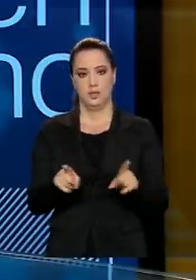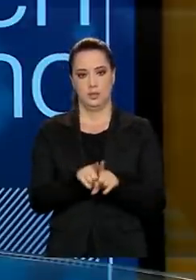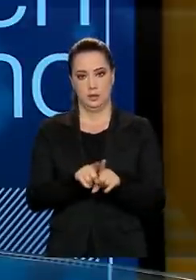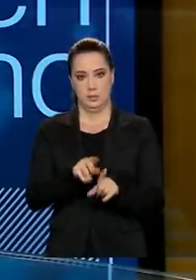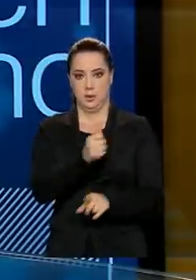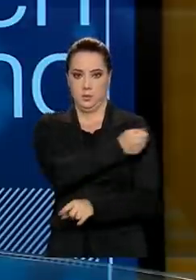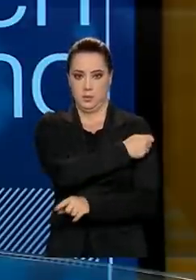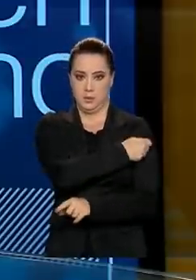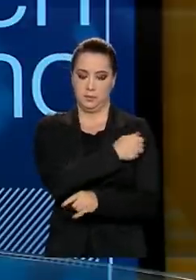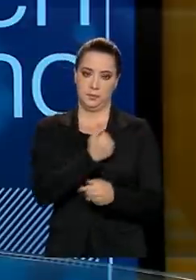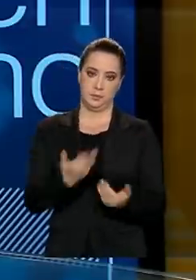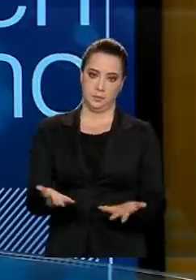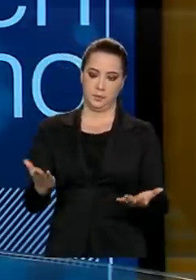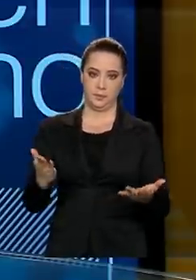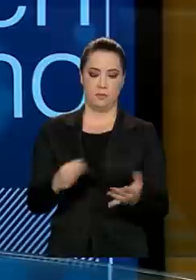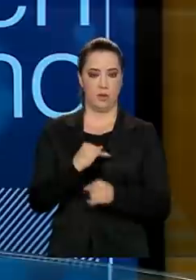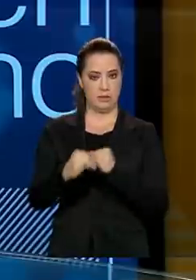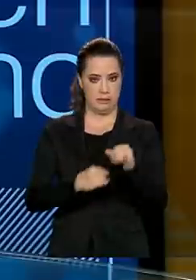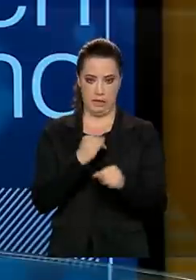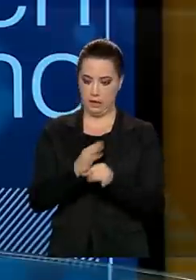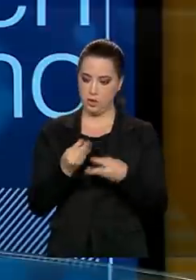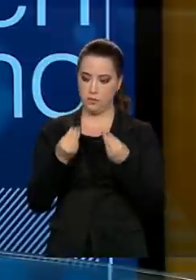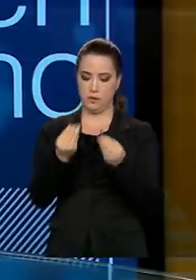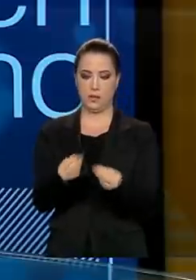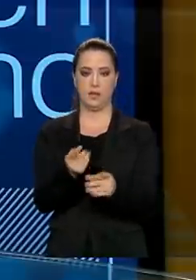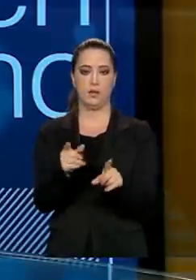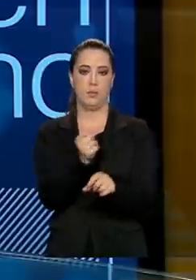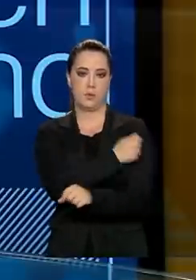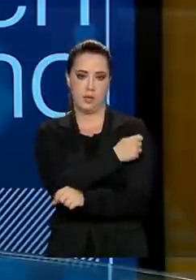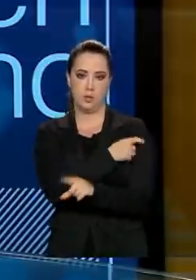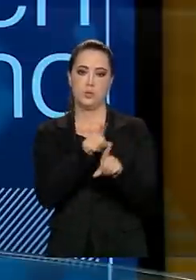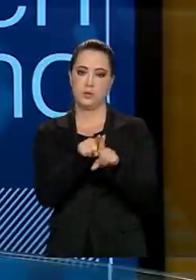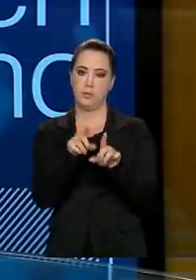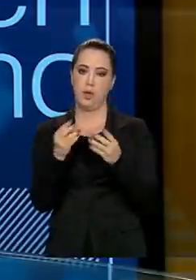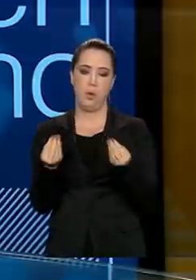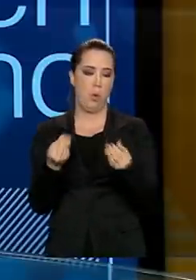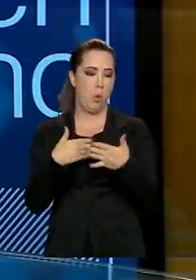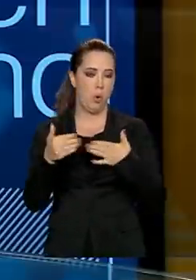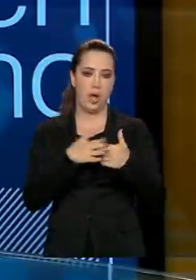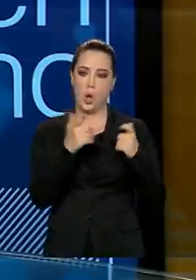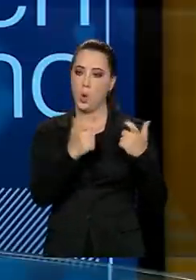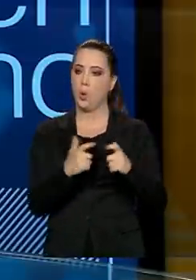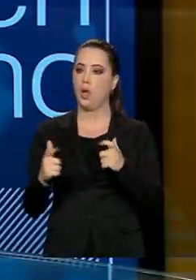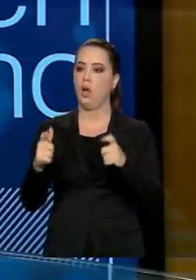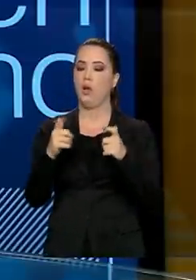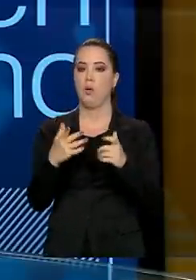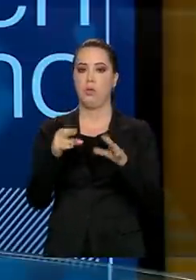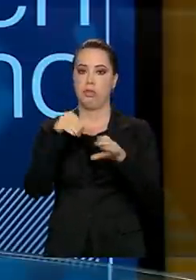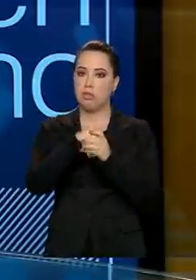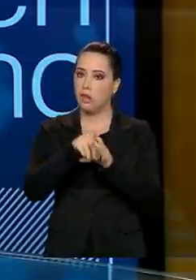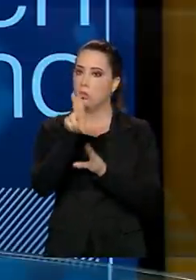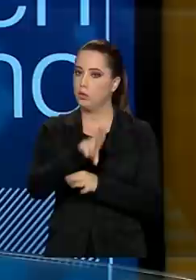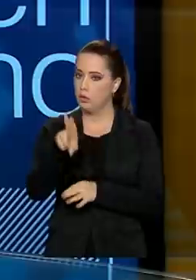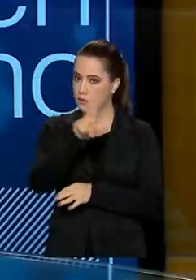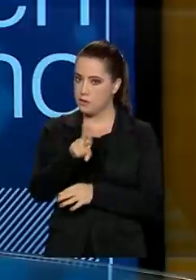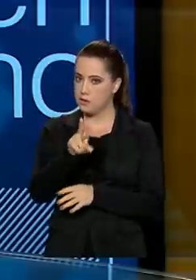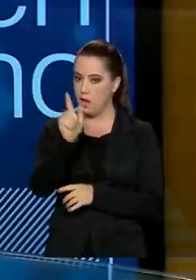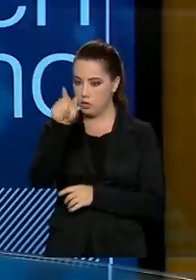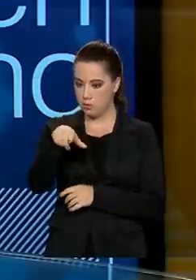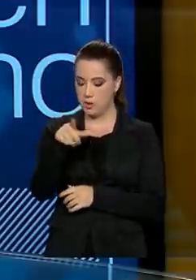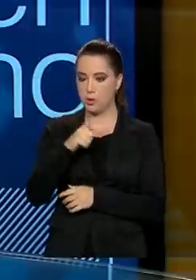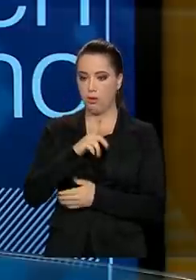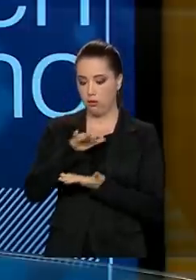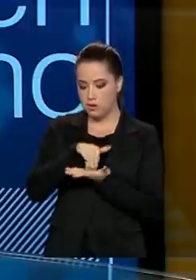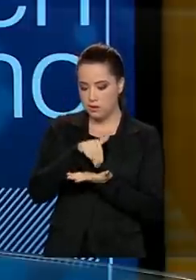para os alunos. Essa conectividade, Paulo, no campus. Hoje, qualquer aluno da rede federal, com a sua matrícula, ele